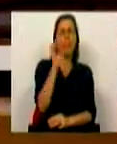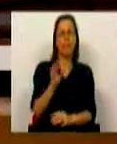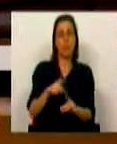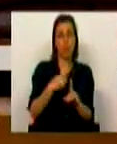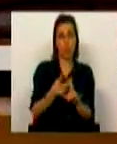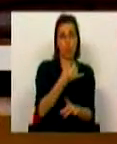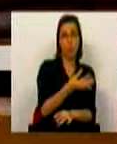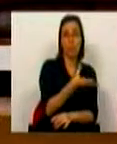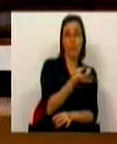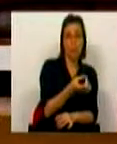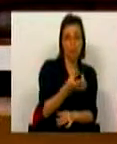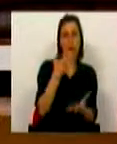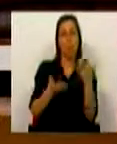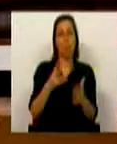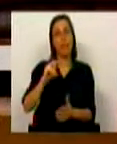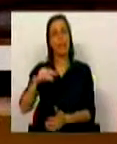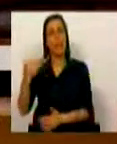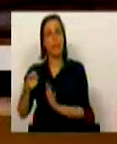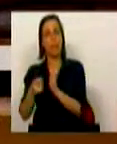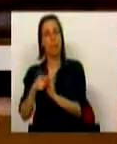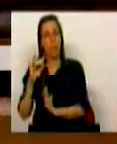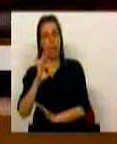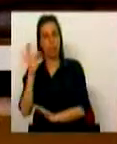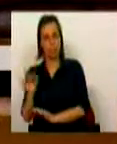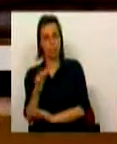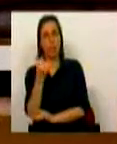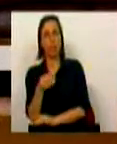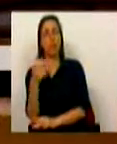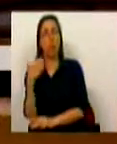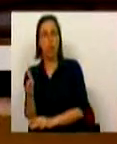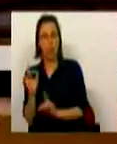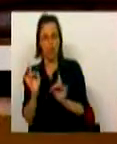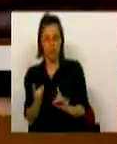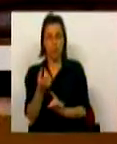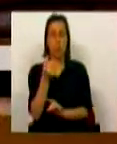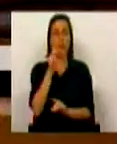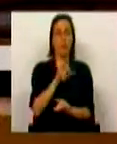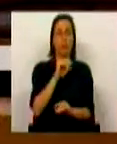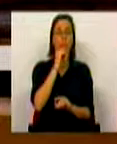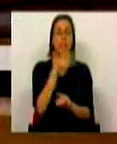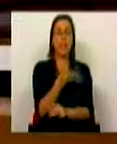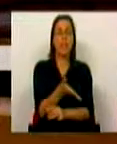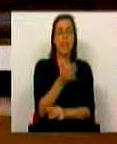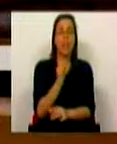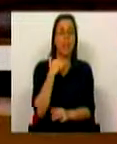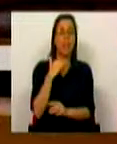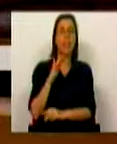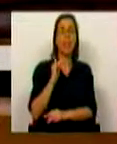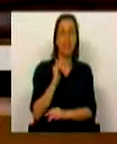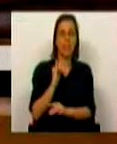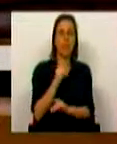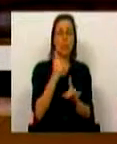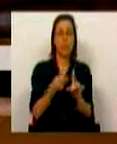2019, face a,4% em 2011. A taxa de retenção no 12º ano de escolaridade em